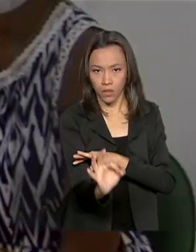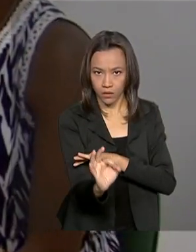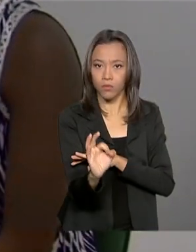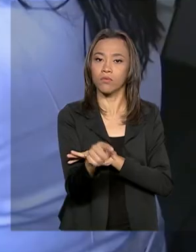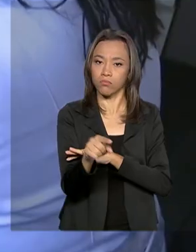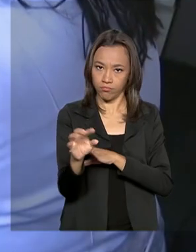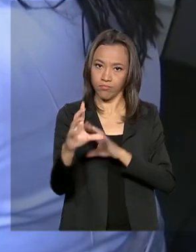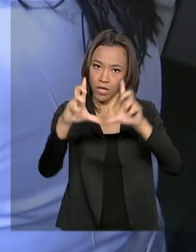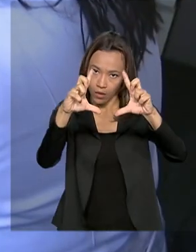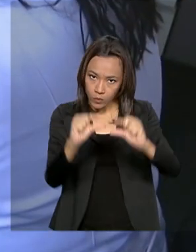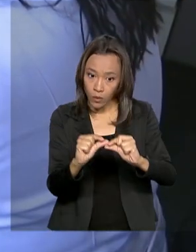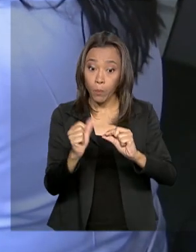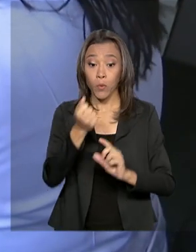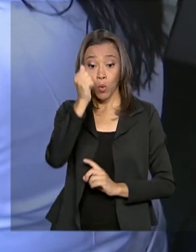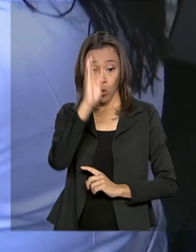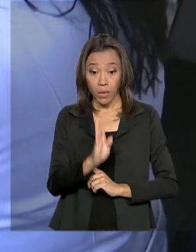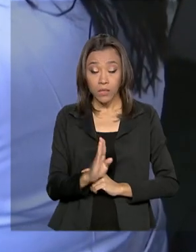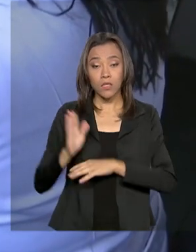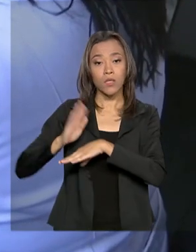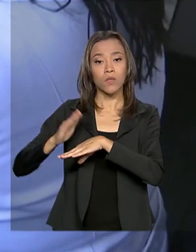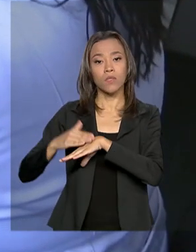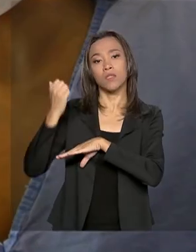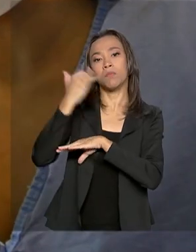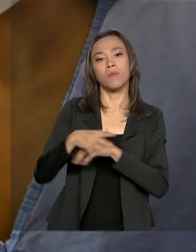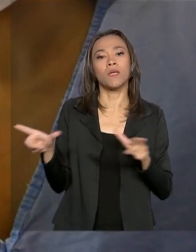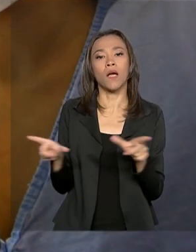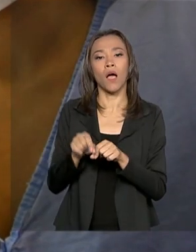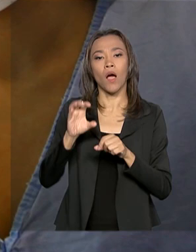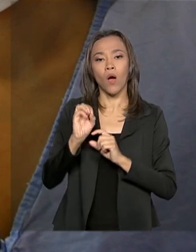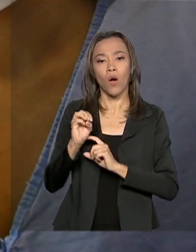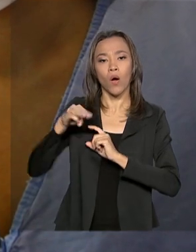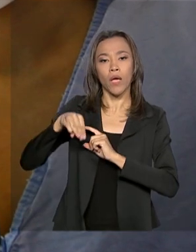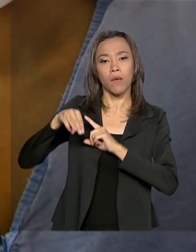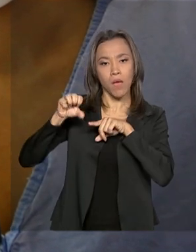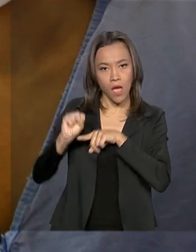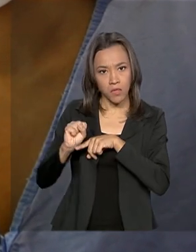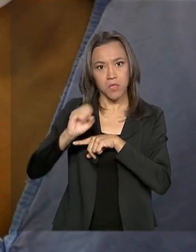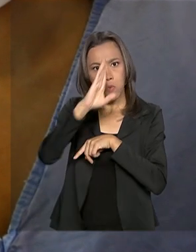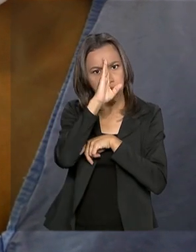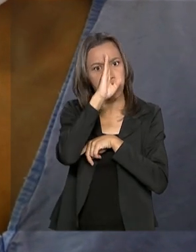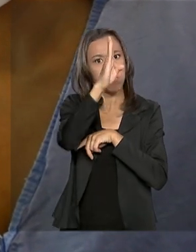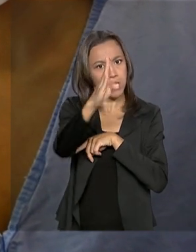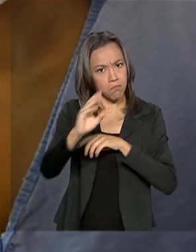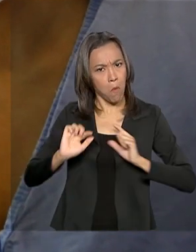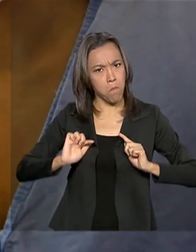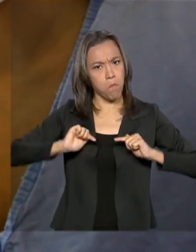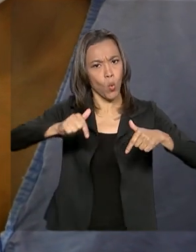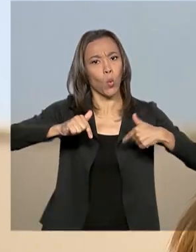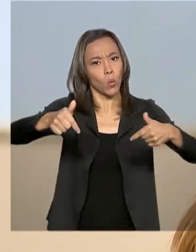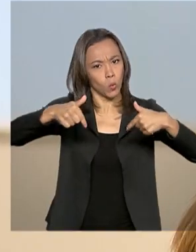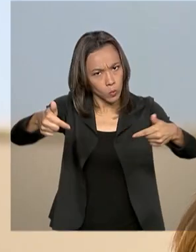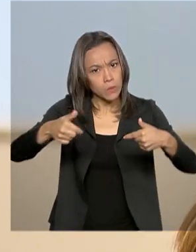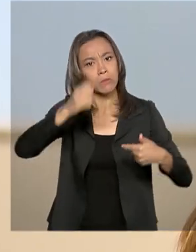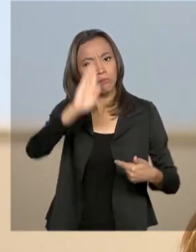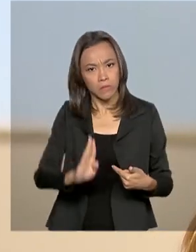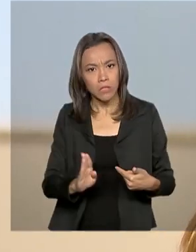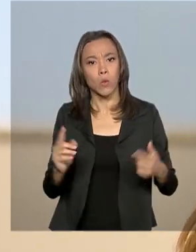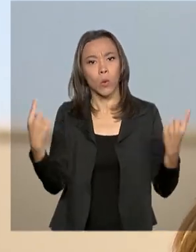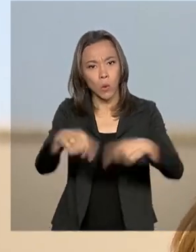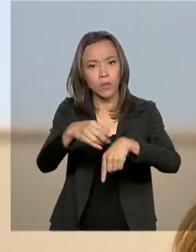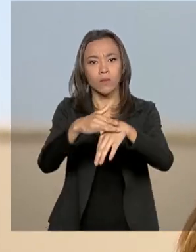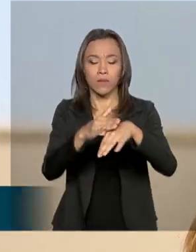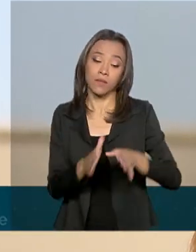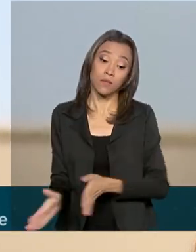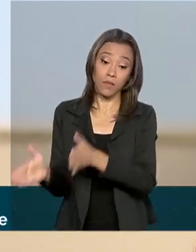de incidência. O Brasil, segundo a Organização Mundial da Saúde, vem se destacando no combate à tuberculose. Os pacientes têm